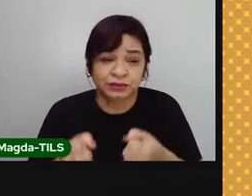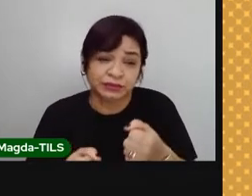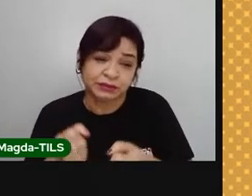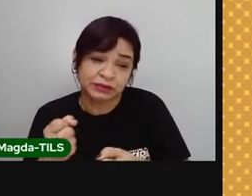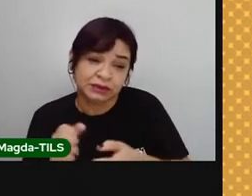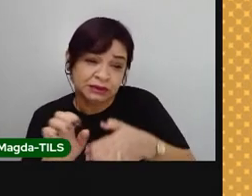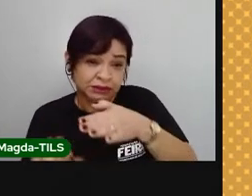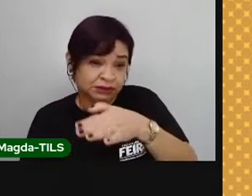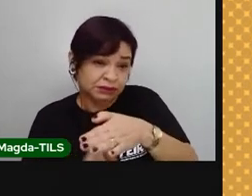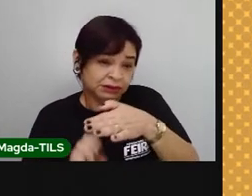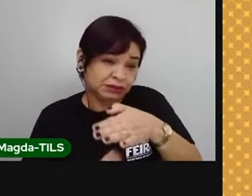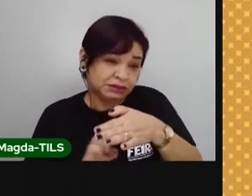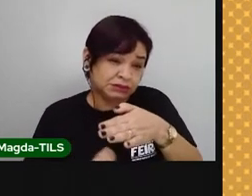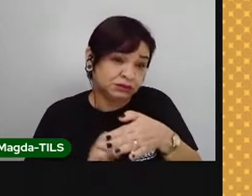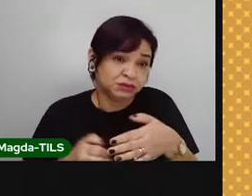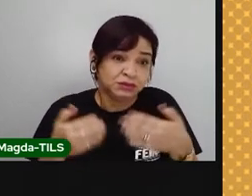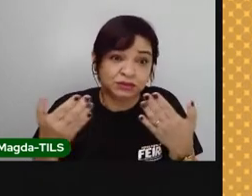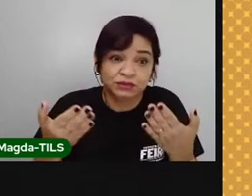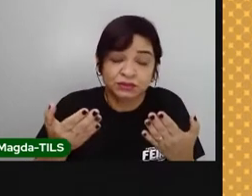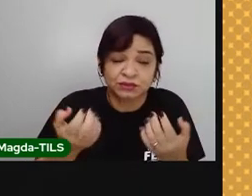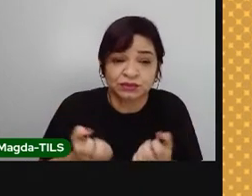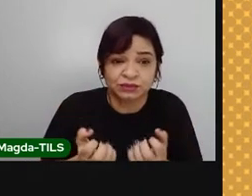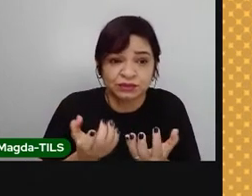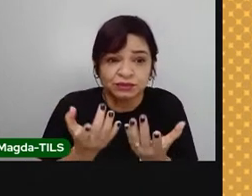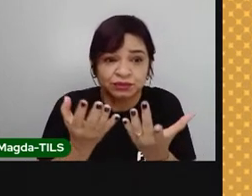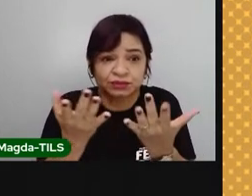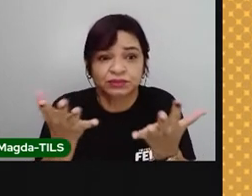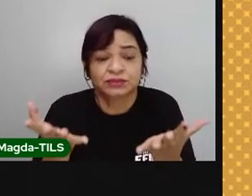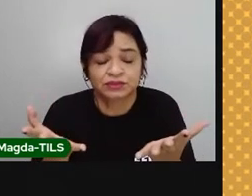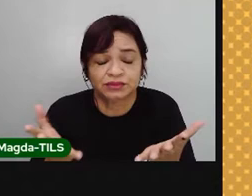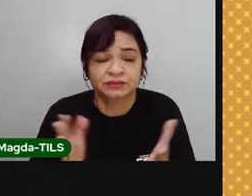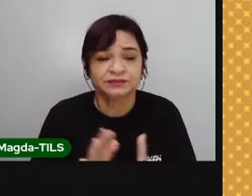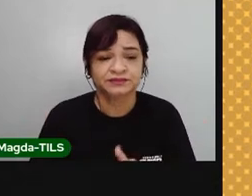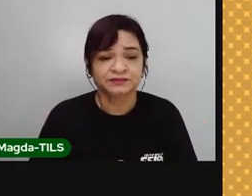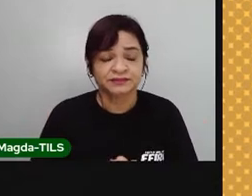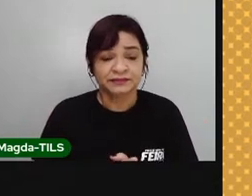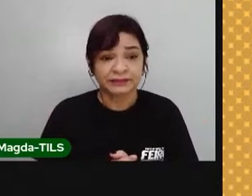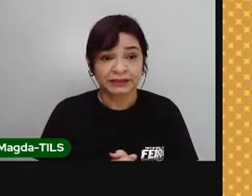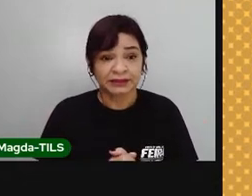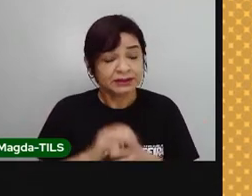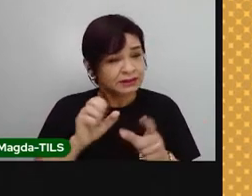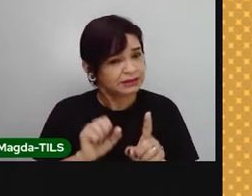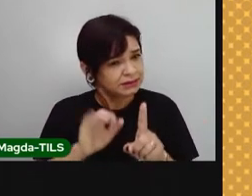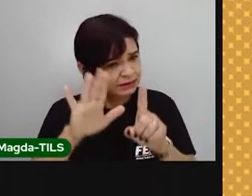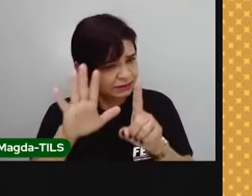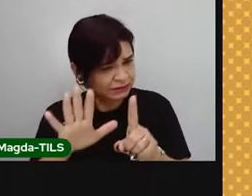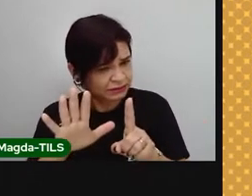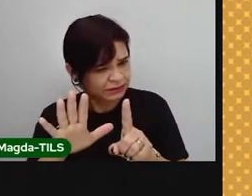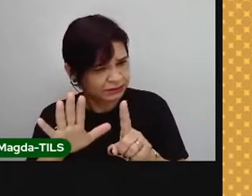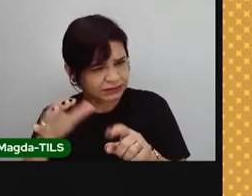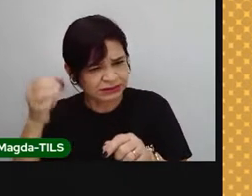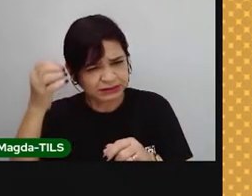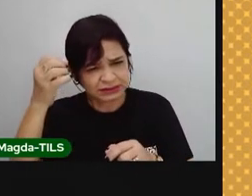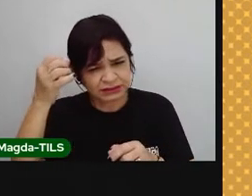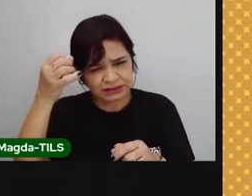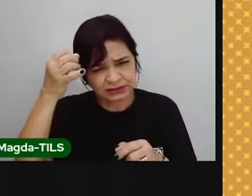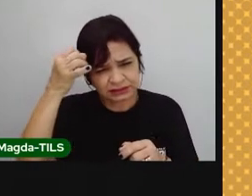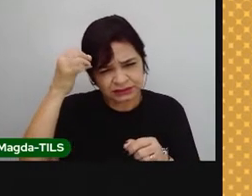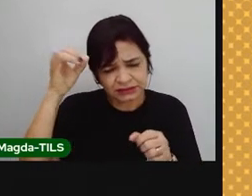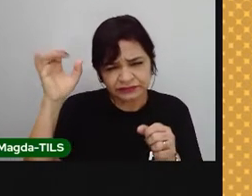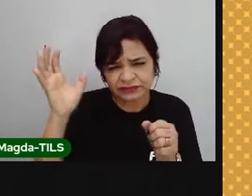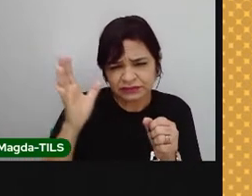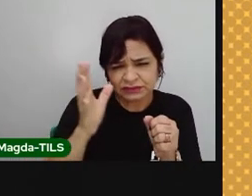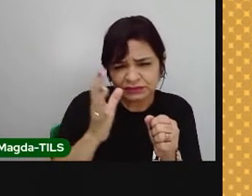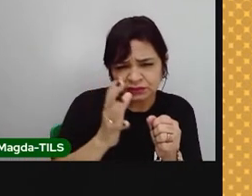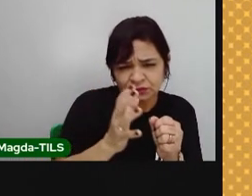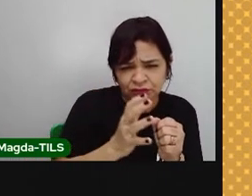automóveis que são movidos a combustíveis fósseis. E esses gases de efeito estufa que a gente estudou são dióxido de carbono,